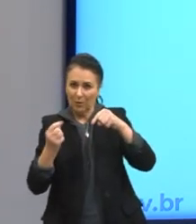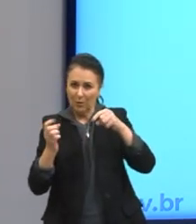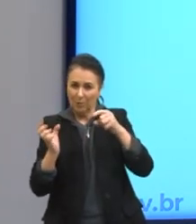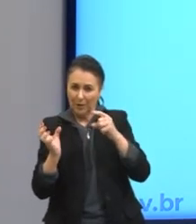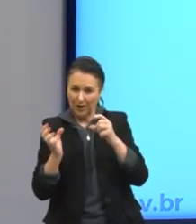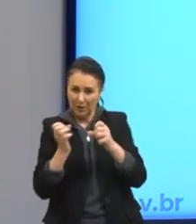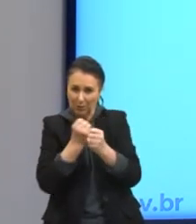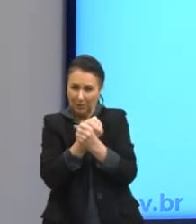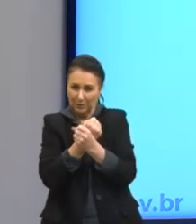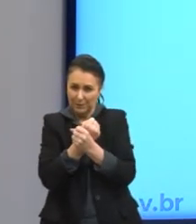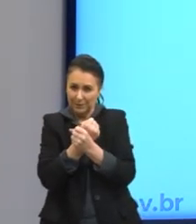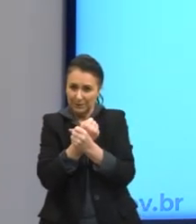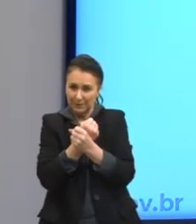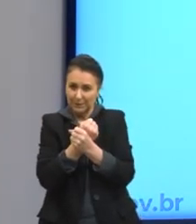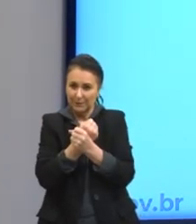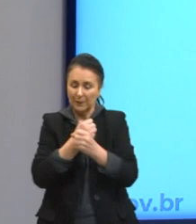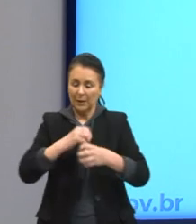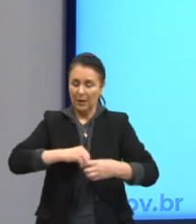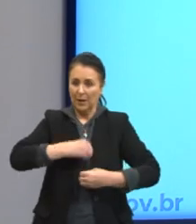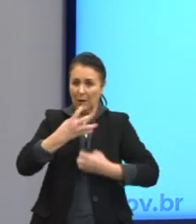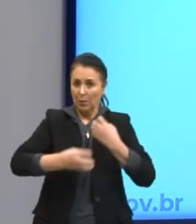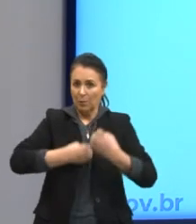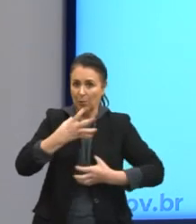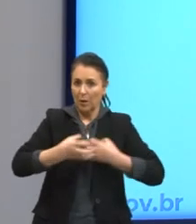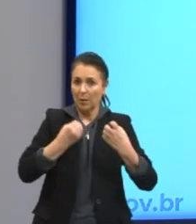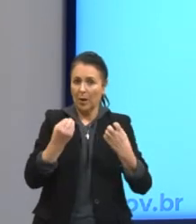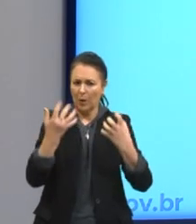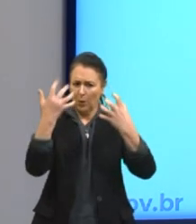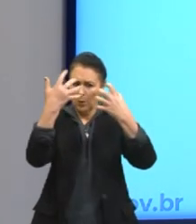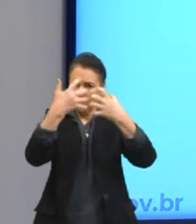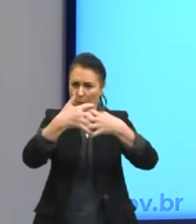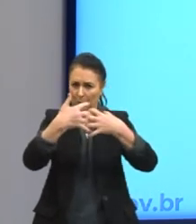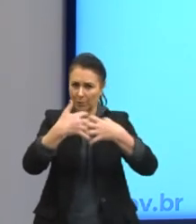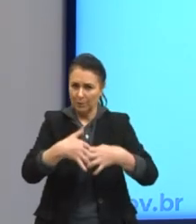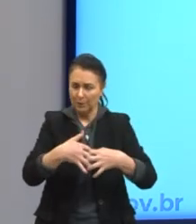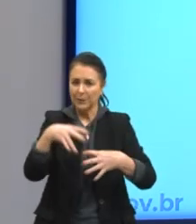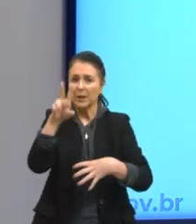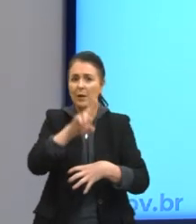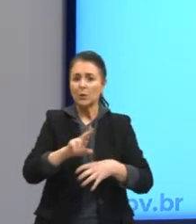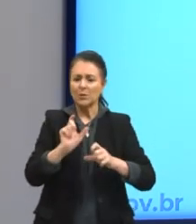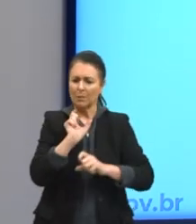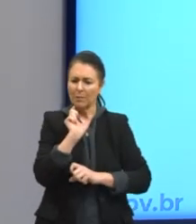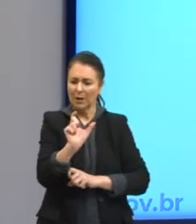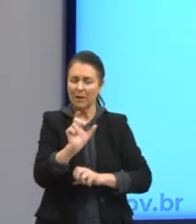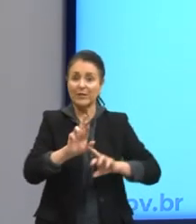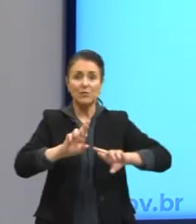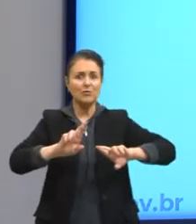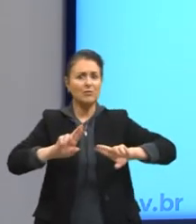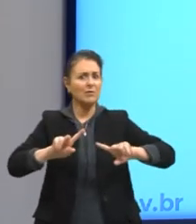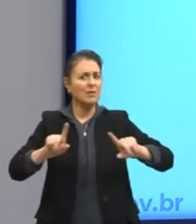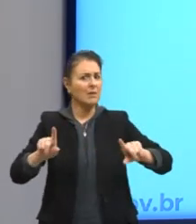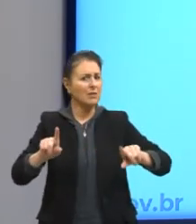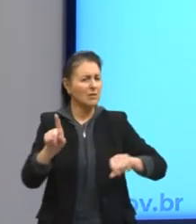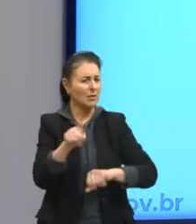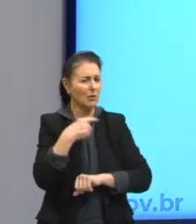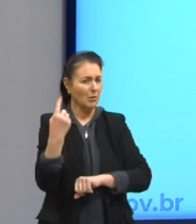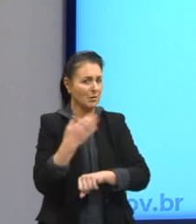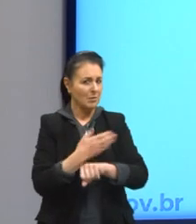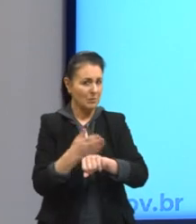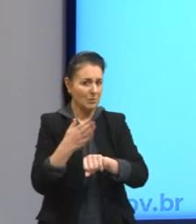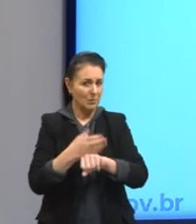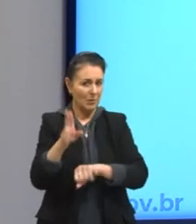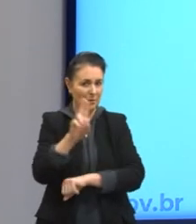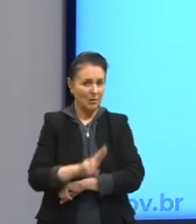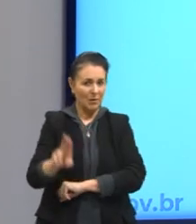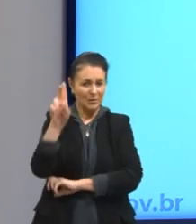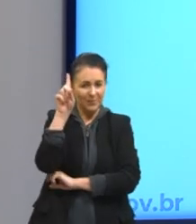É um poema bem complexo. Porque ele usa palavras bem diferentes do que a gente está acostumado no nosso dia a